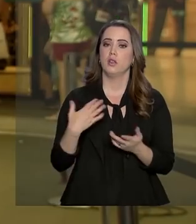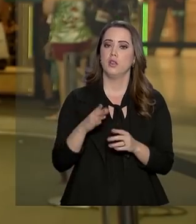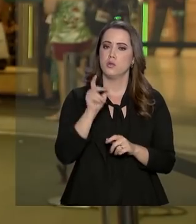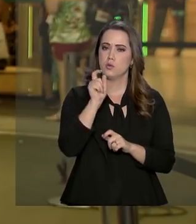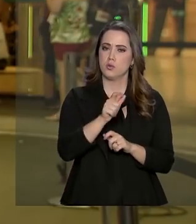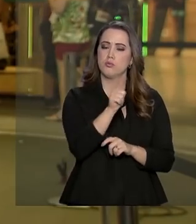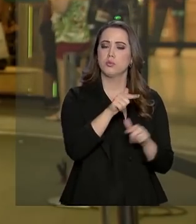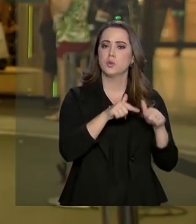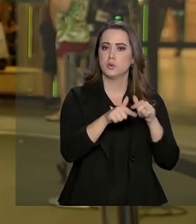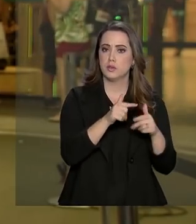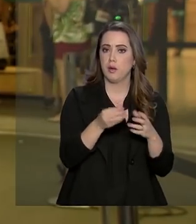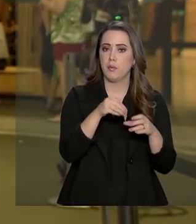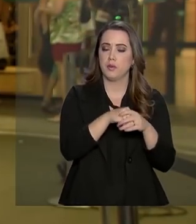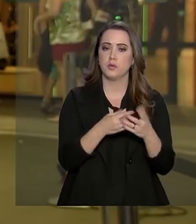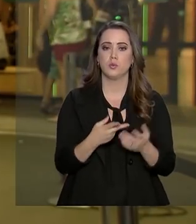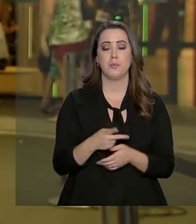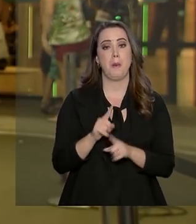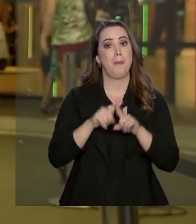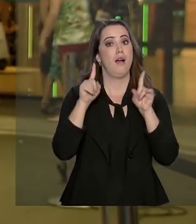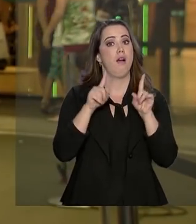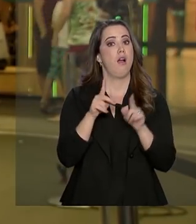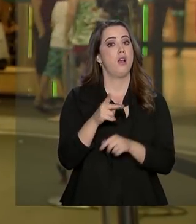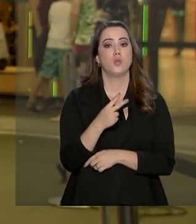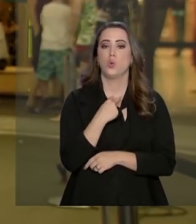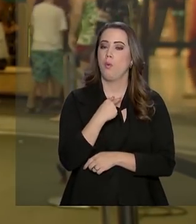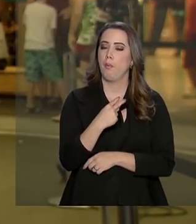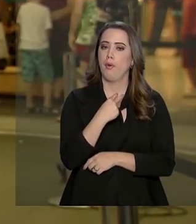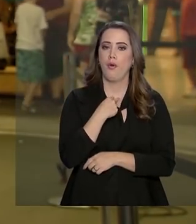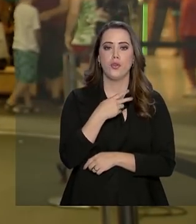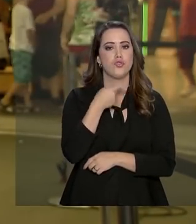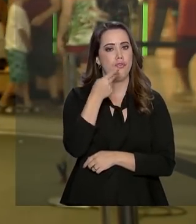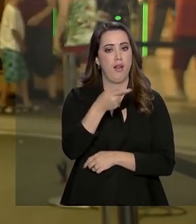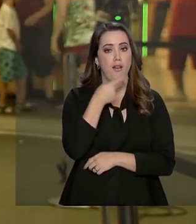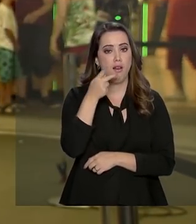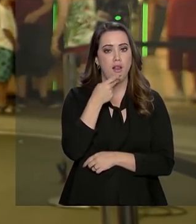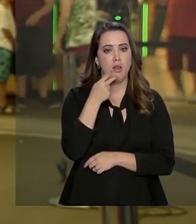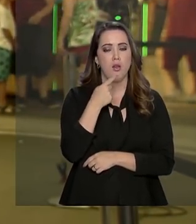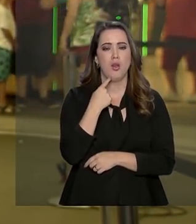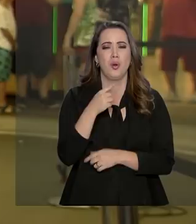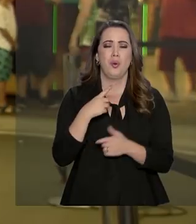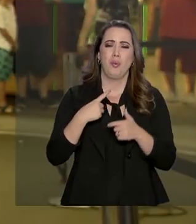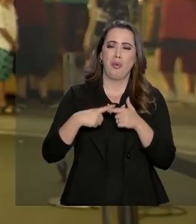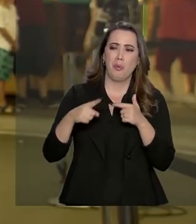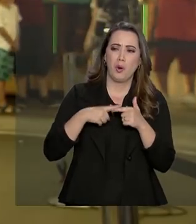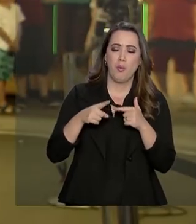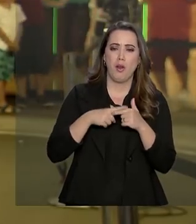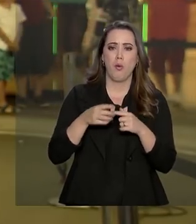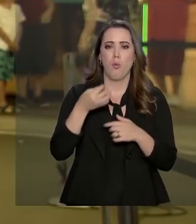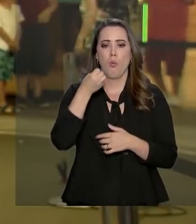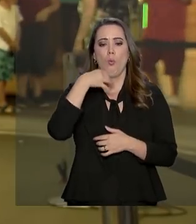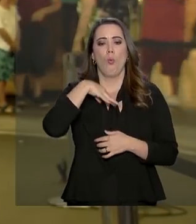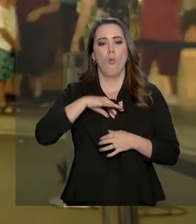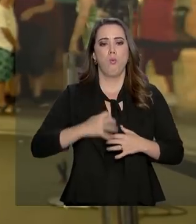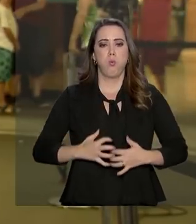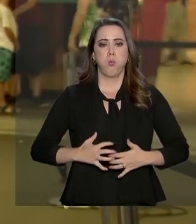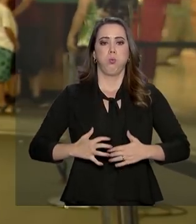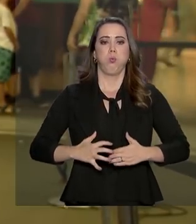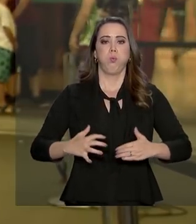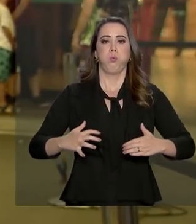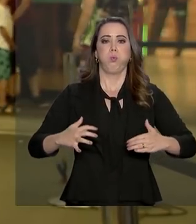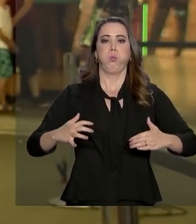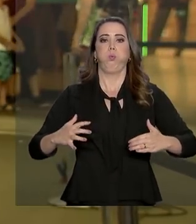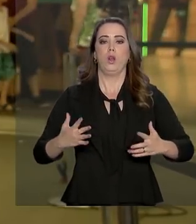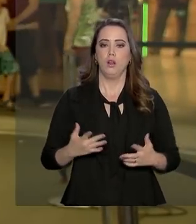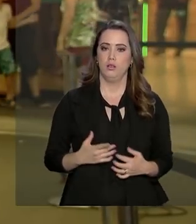próximos. Como ele não pode falar, porque essa prática pode, inclusive, acumular um pouco de gases no abdômen, o que dificultaria